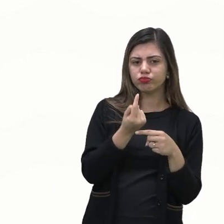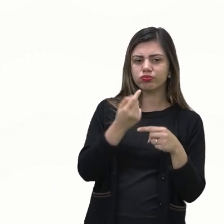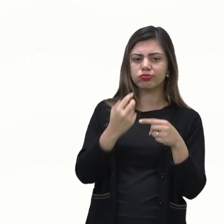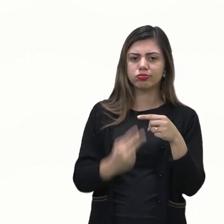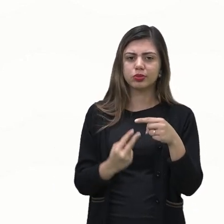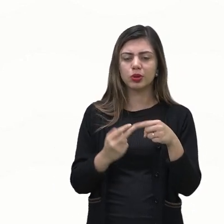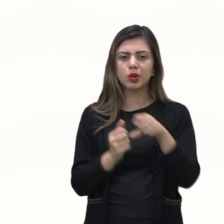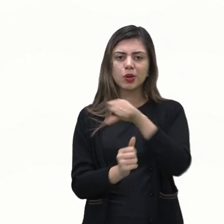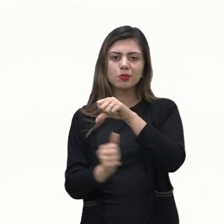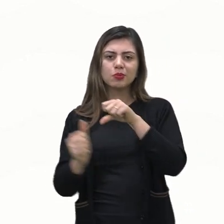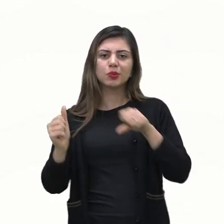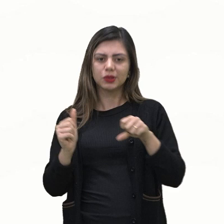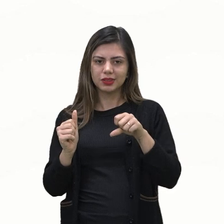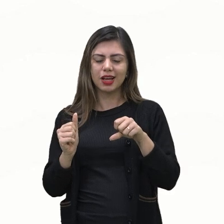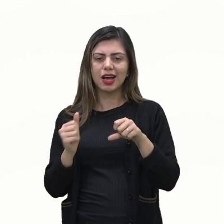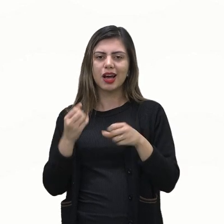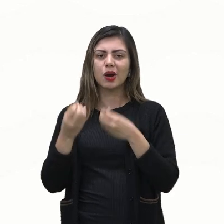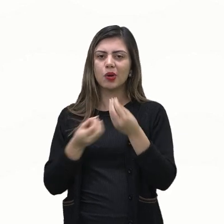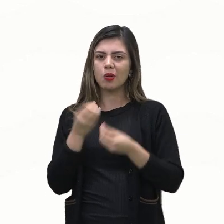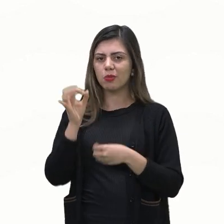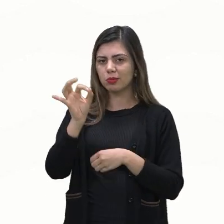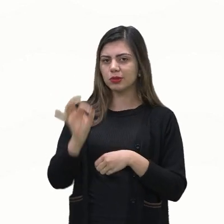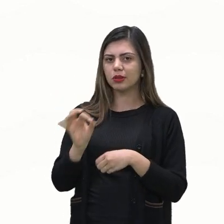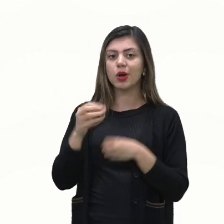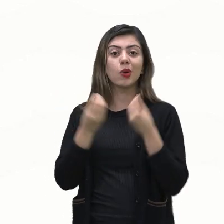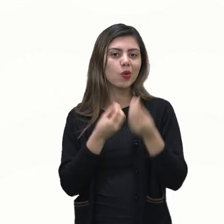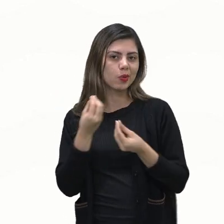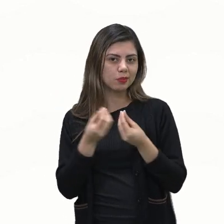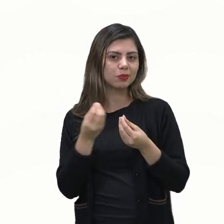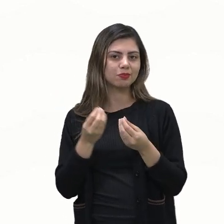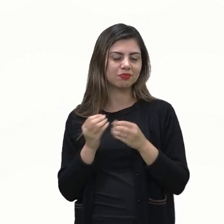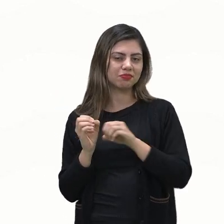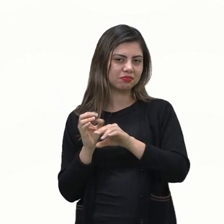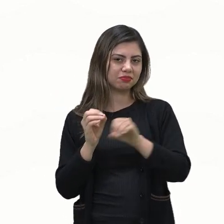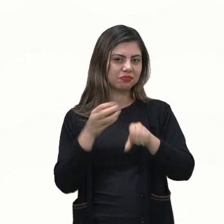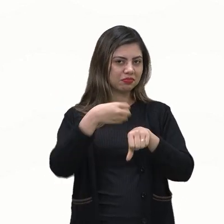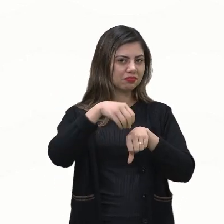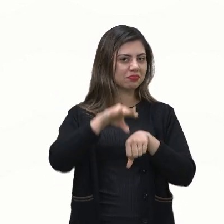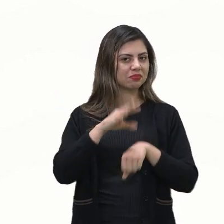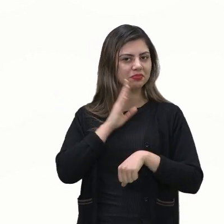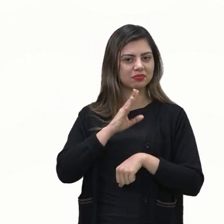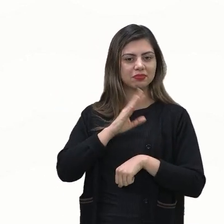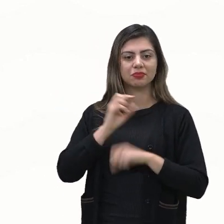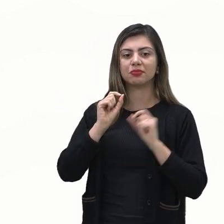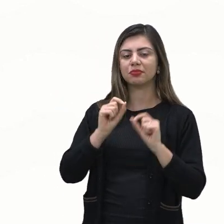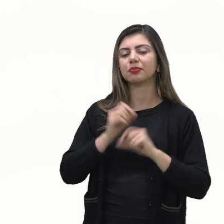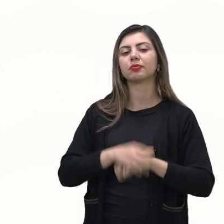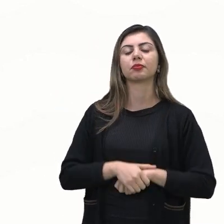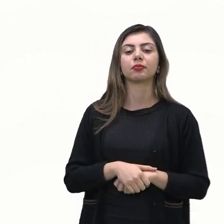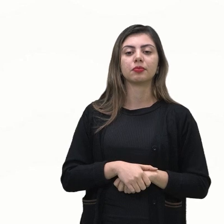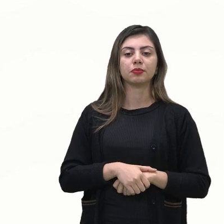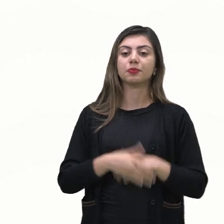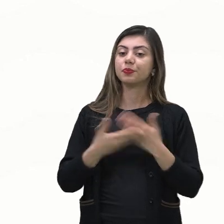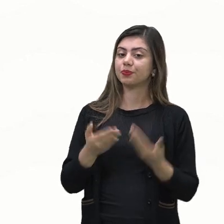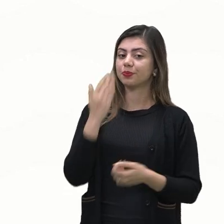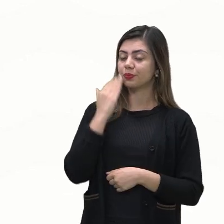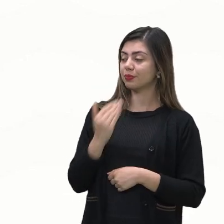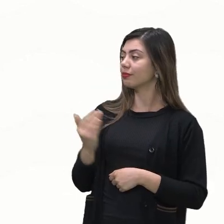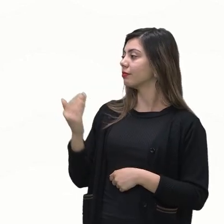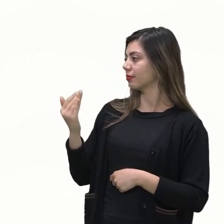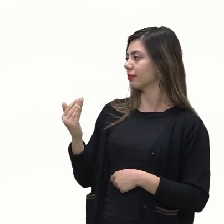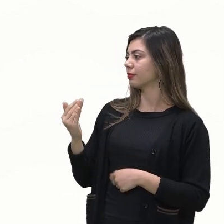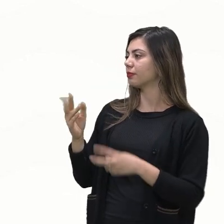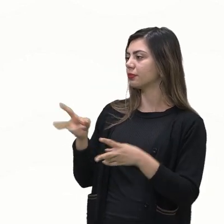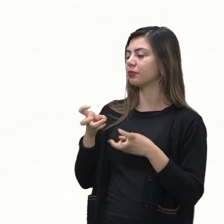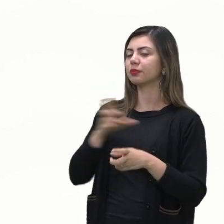porcentagem e como é que a gente faz isso vou te dar aqui uma dica bem bacana reparem eu tenho aqui a fração